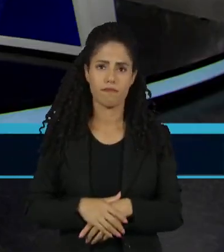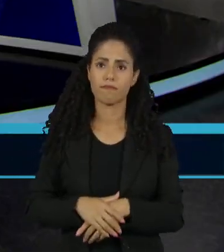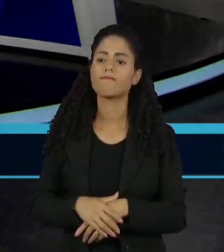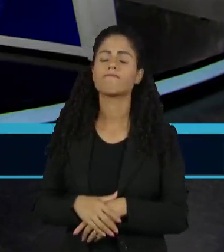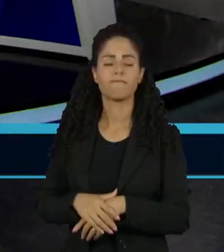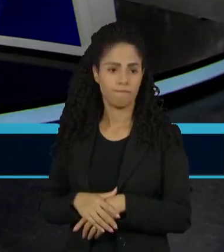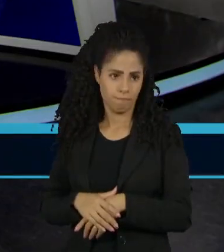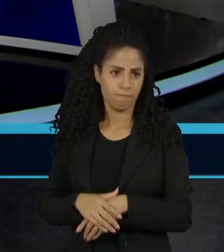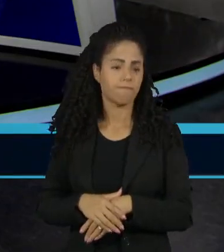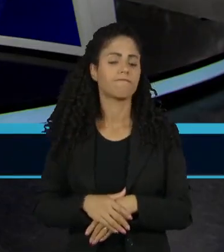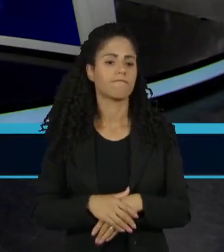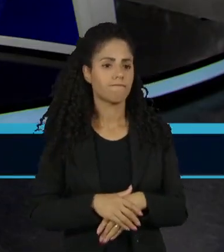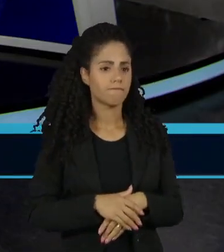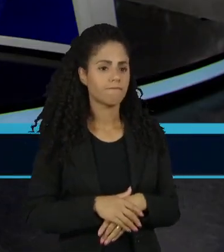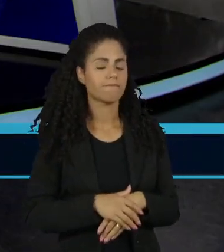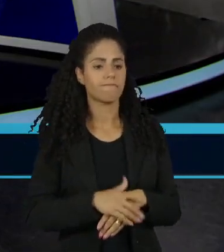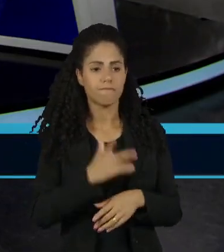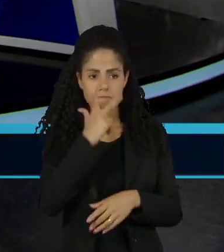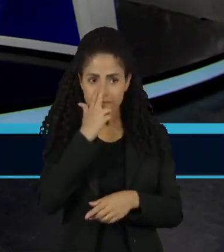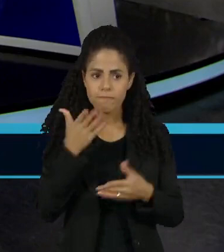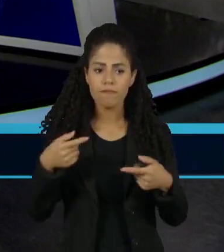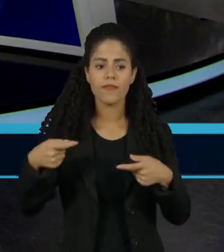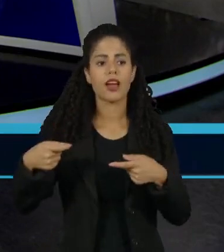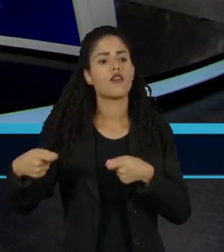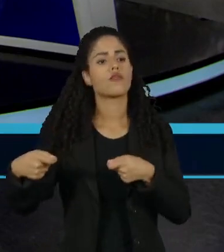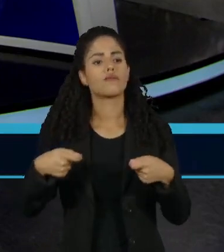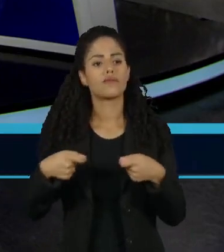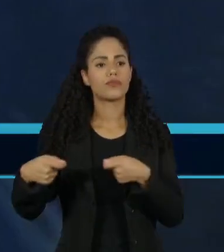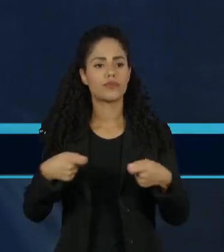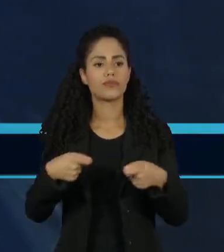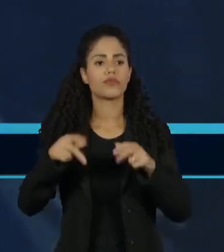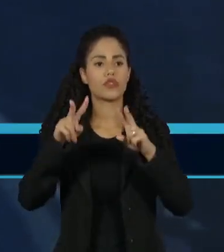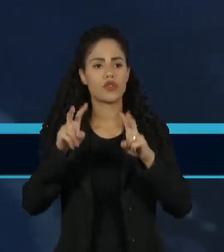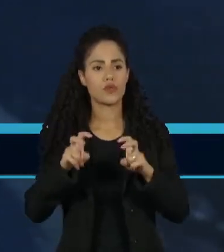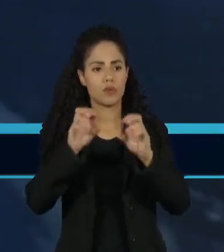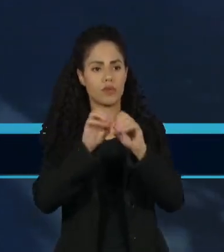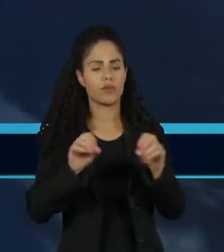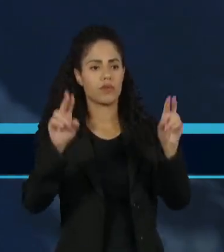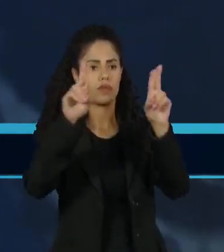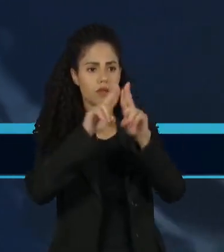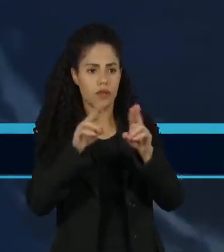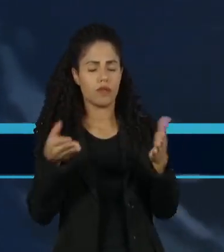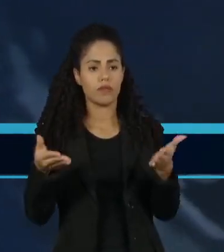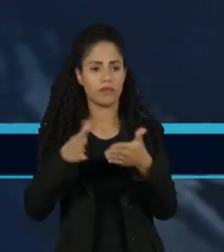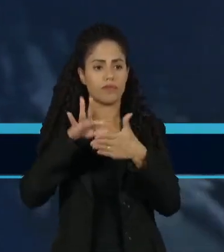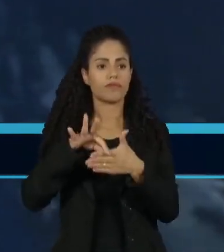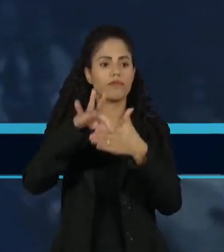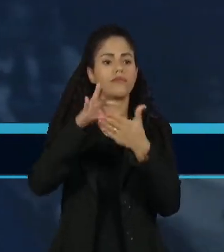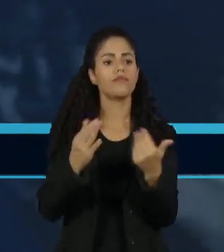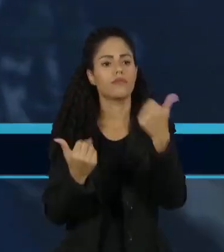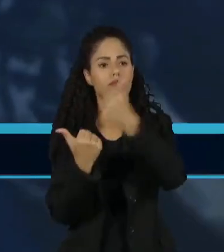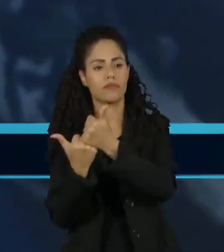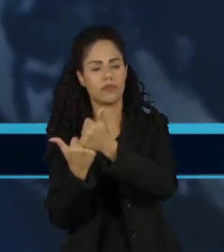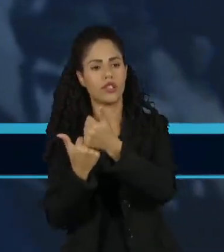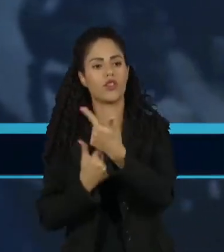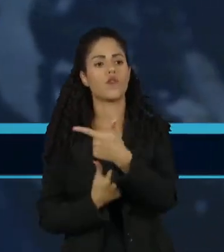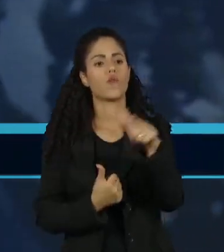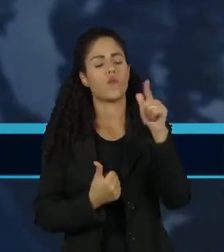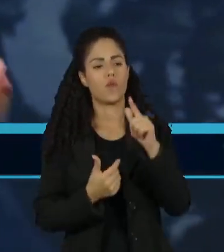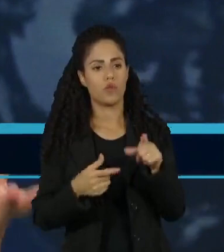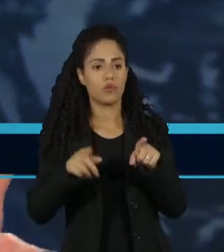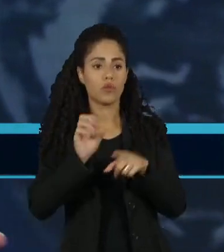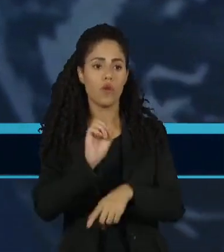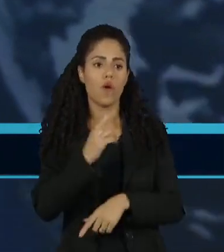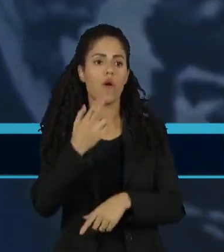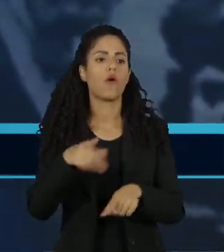finalizar, lhe parece imprescindível discutir a reformulação da ONU para que a organização não caia na descrença total ou